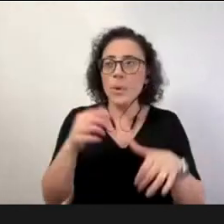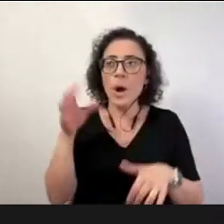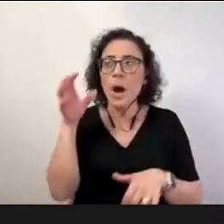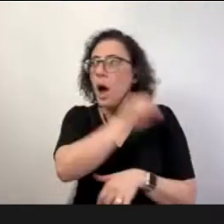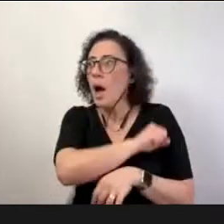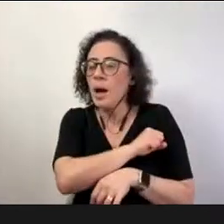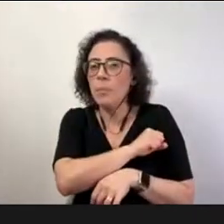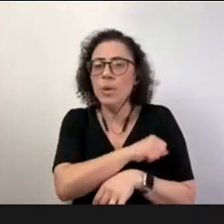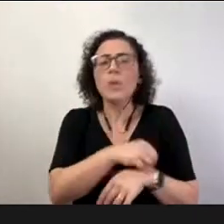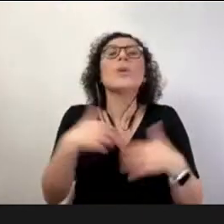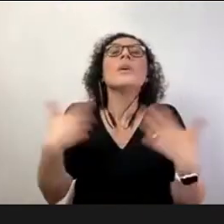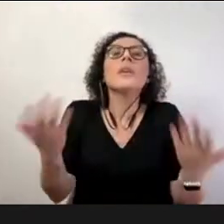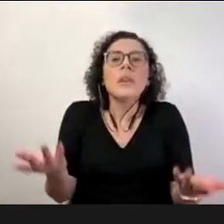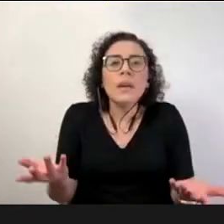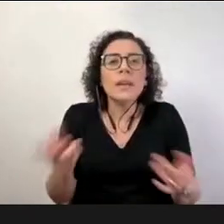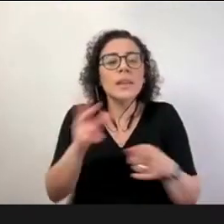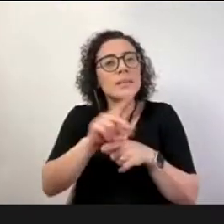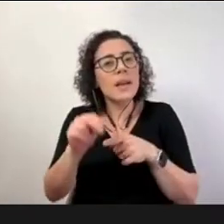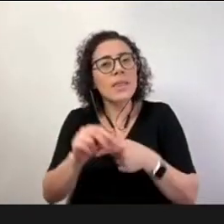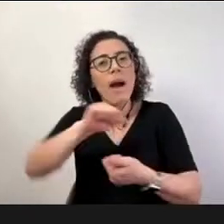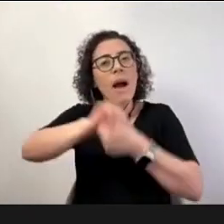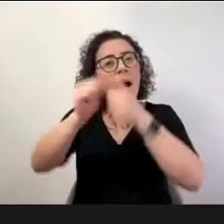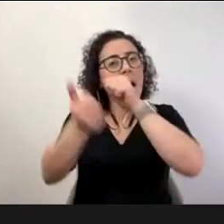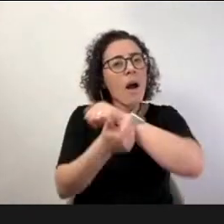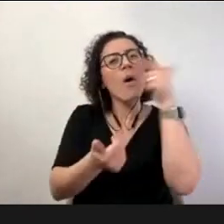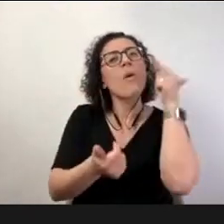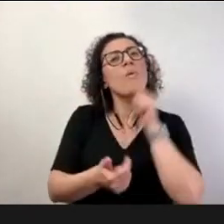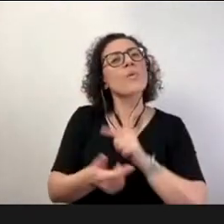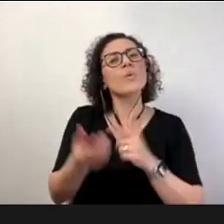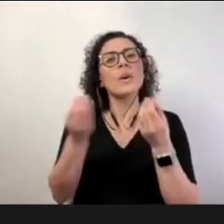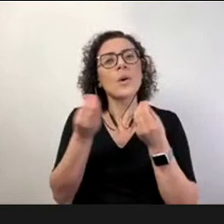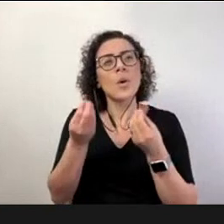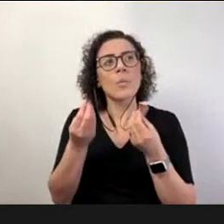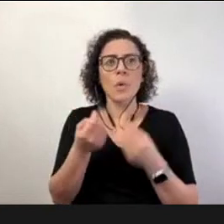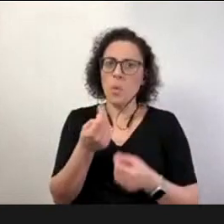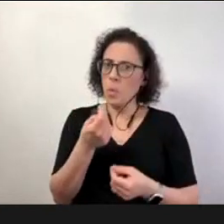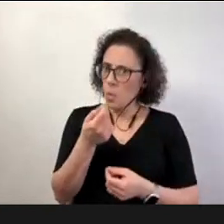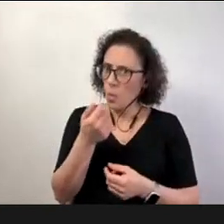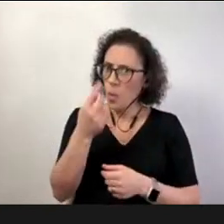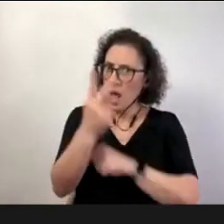durante esse período aqui de quase dois anos já